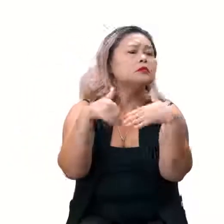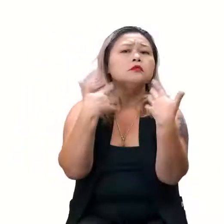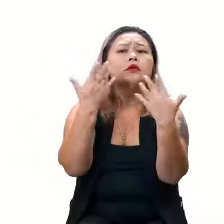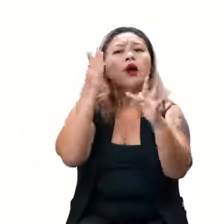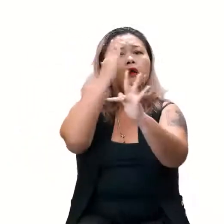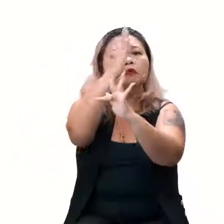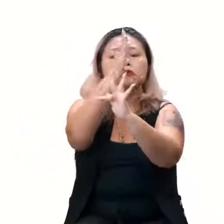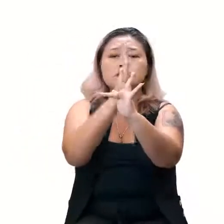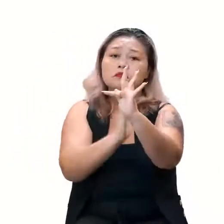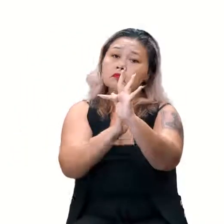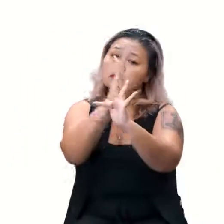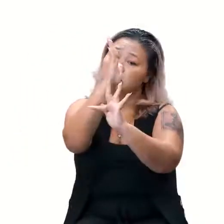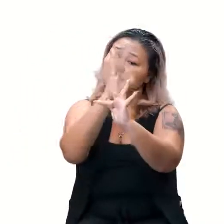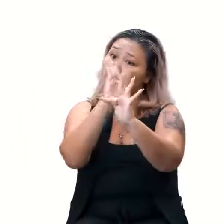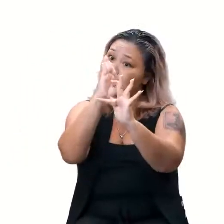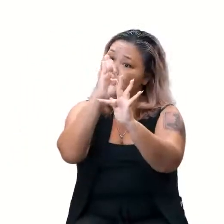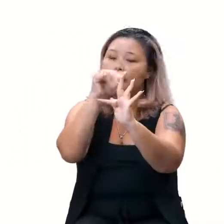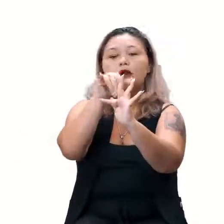tocar o eixo Y, né?